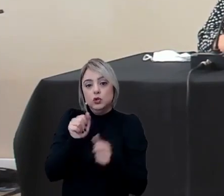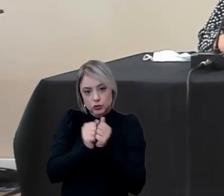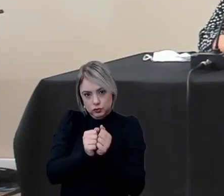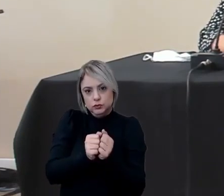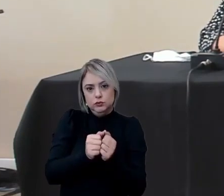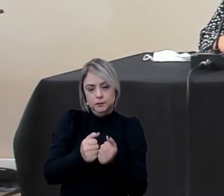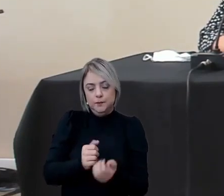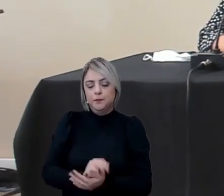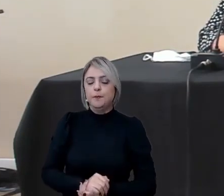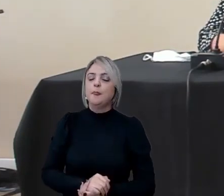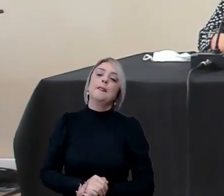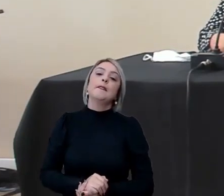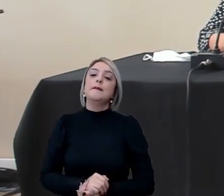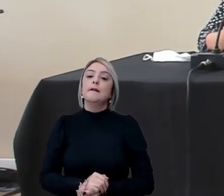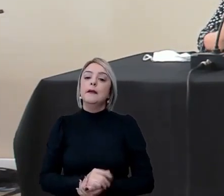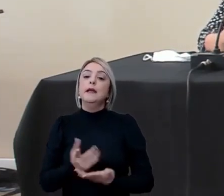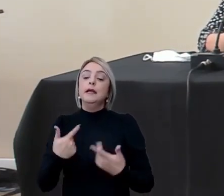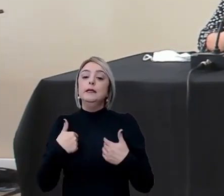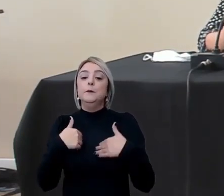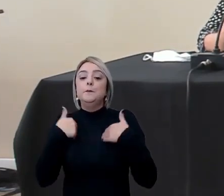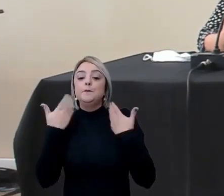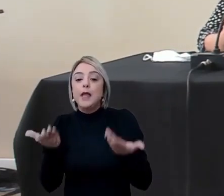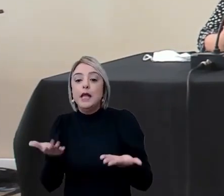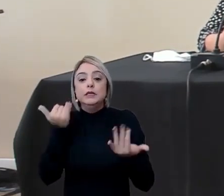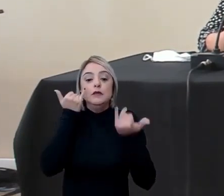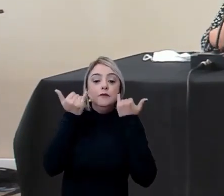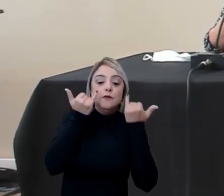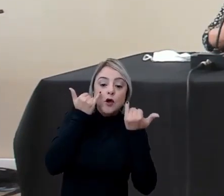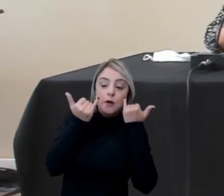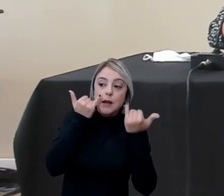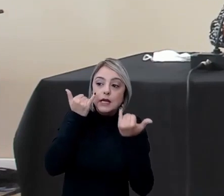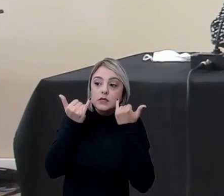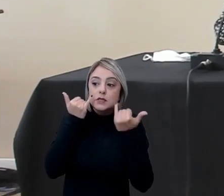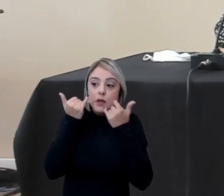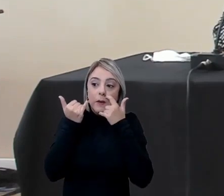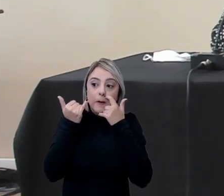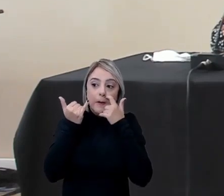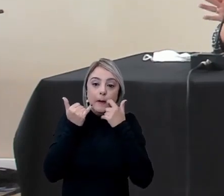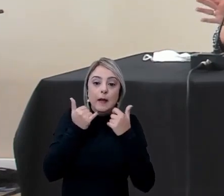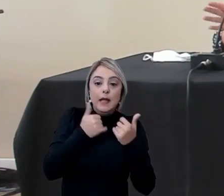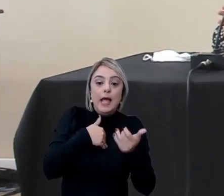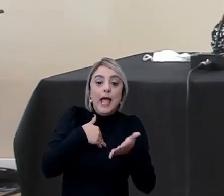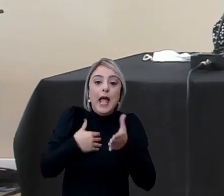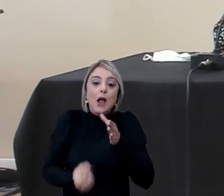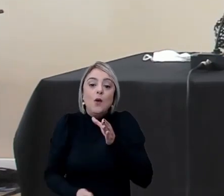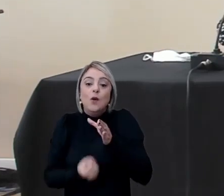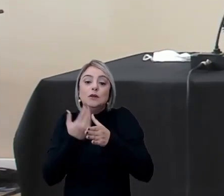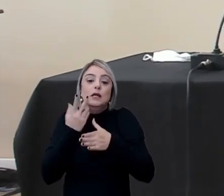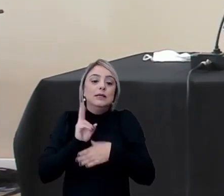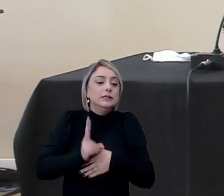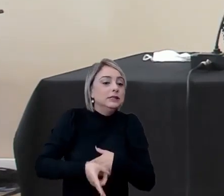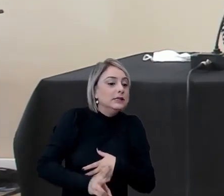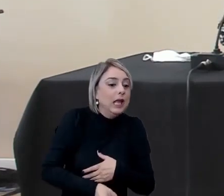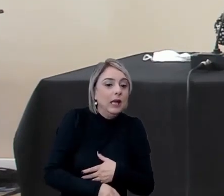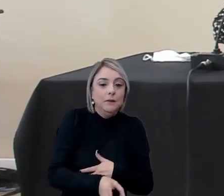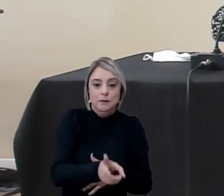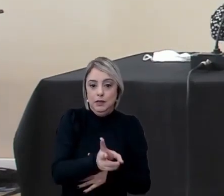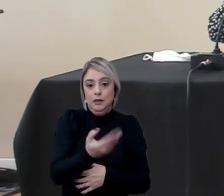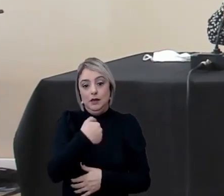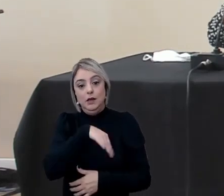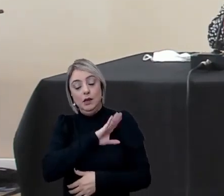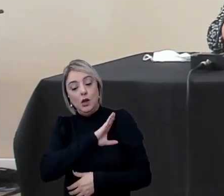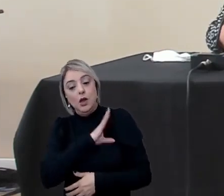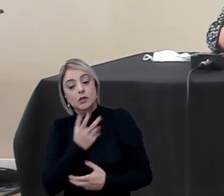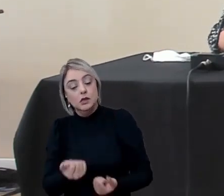estudante enfim então essas informações elas vão elas ocorrem continuamente e